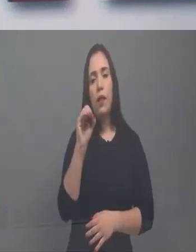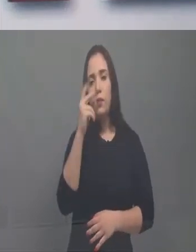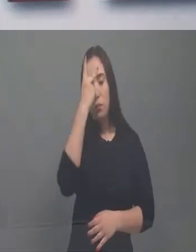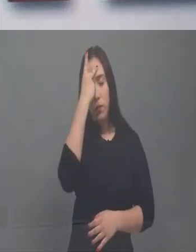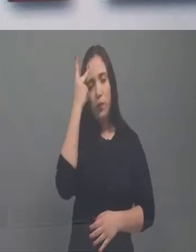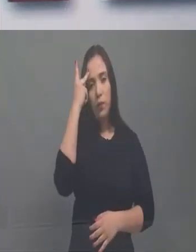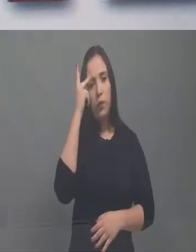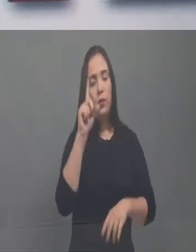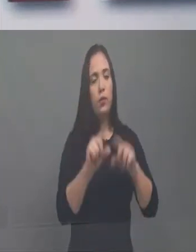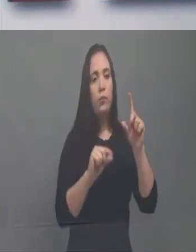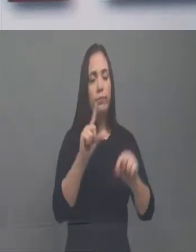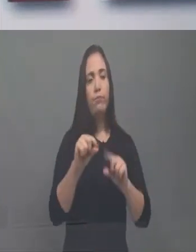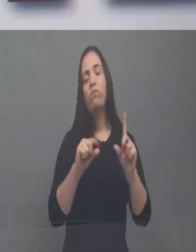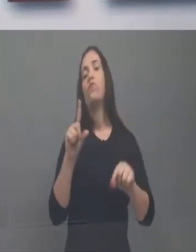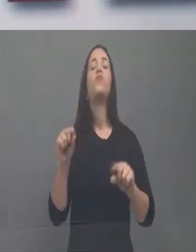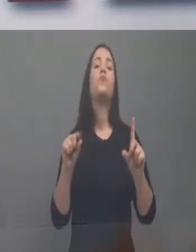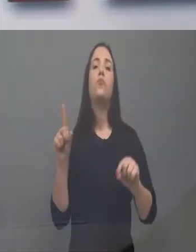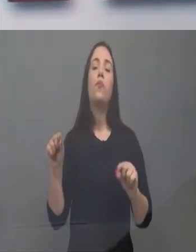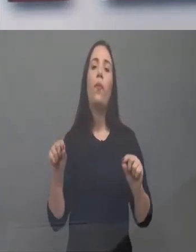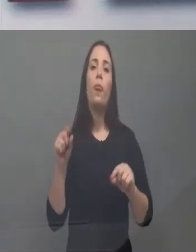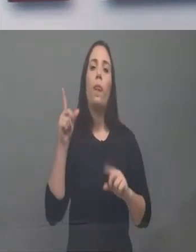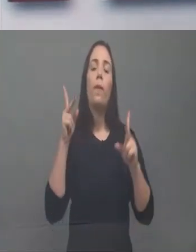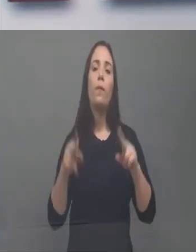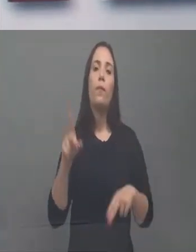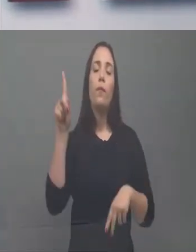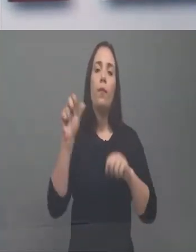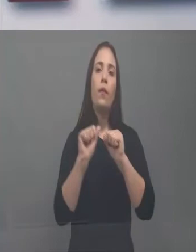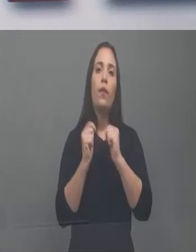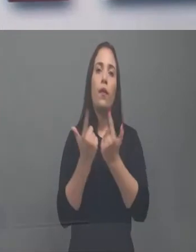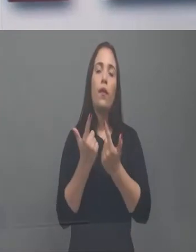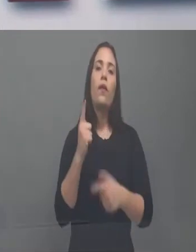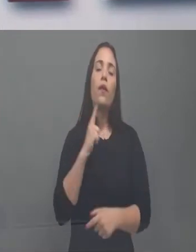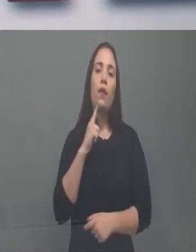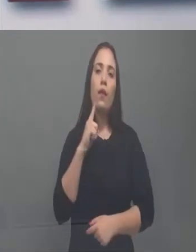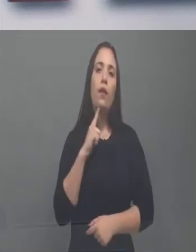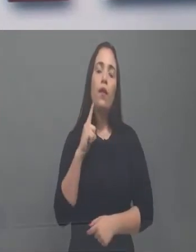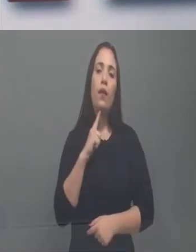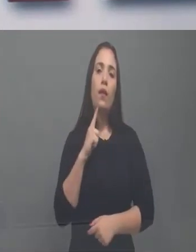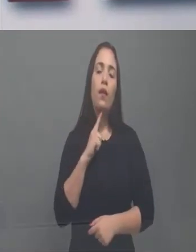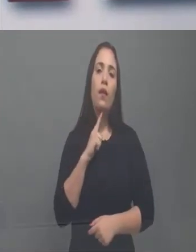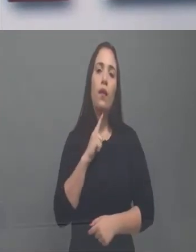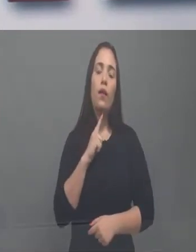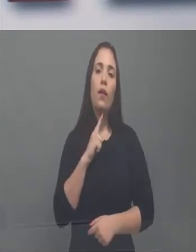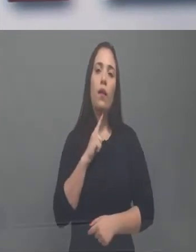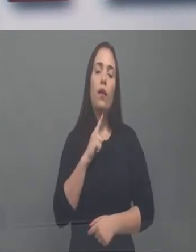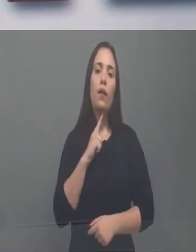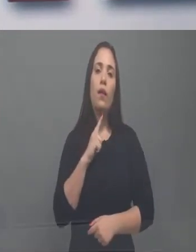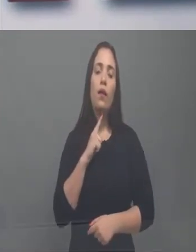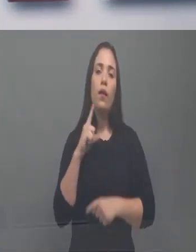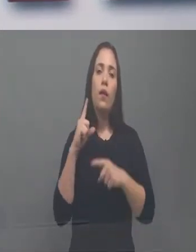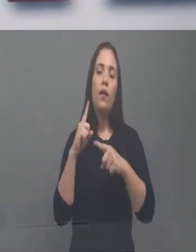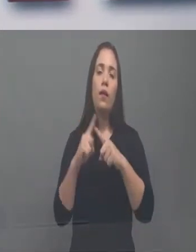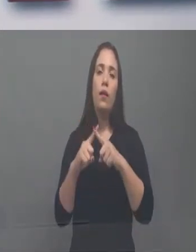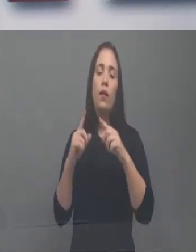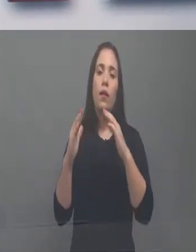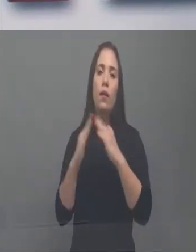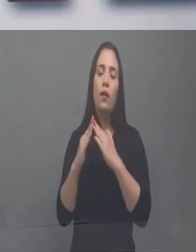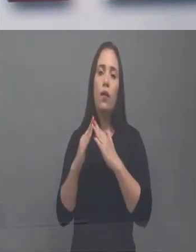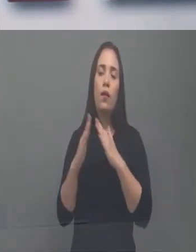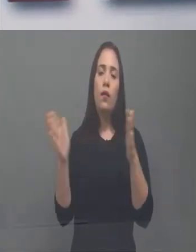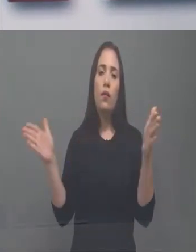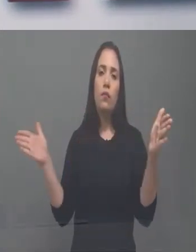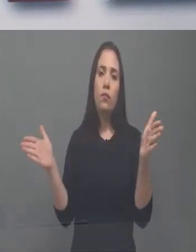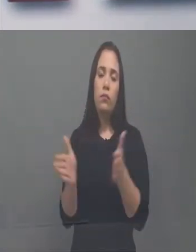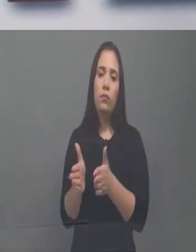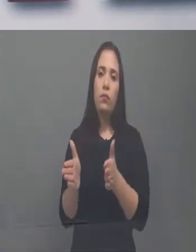você leva a capelinha, como lá na Assembleia, lá eu tenho uma capelinha de Nossa Senhora, que eu levei daqui,